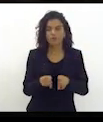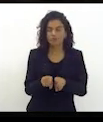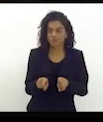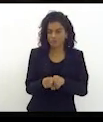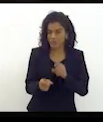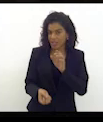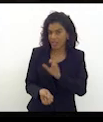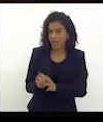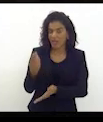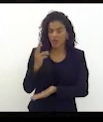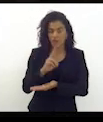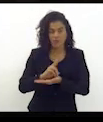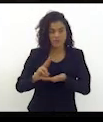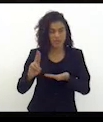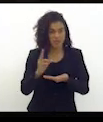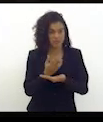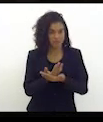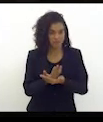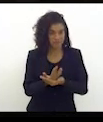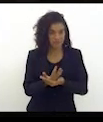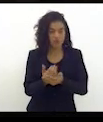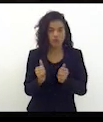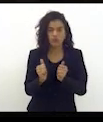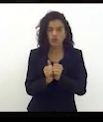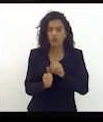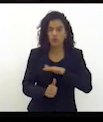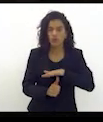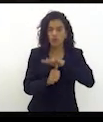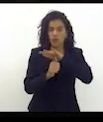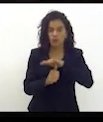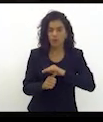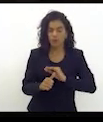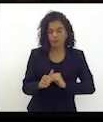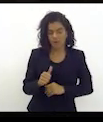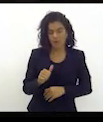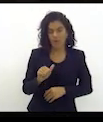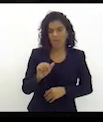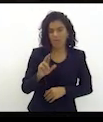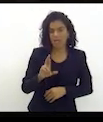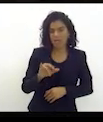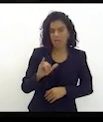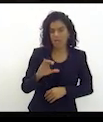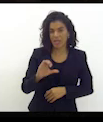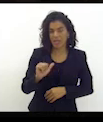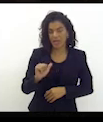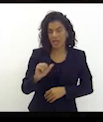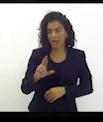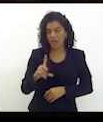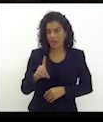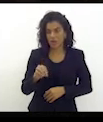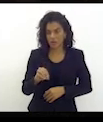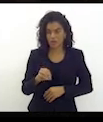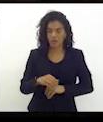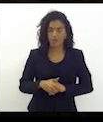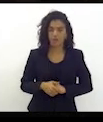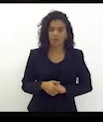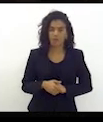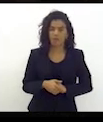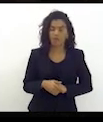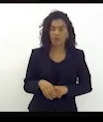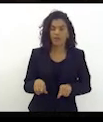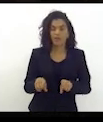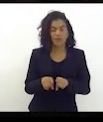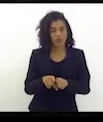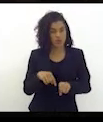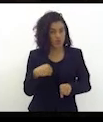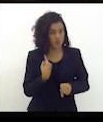Universidade do Estado do Rio de Janeiro, juntamente com o reitor, então, reitor Ricardo Lodi e o reitor agora, Mário Carneiro, de forma que